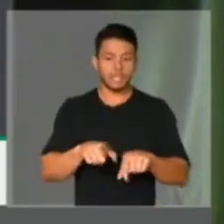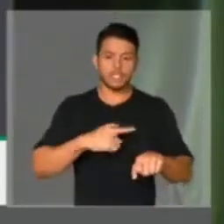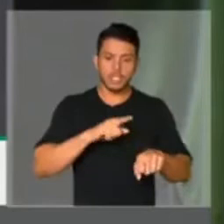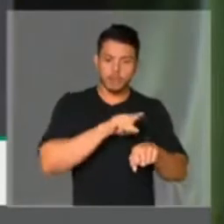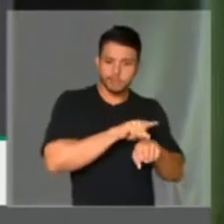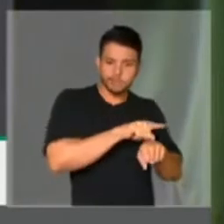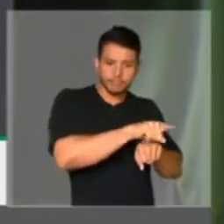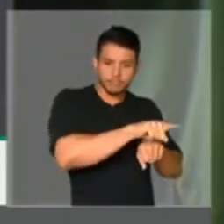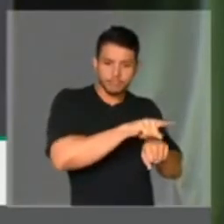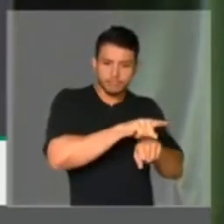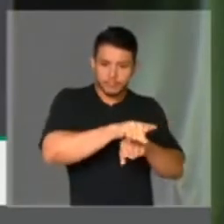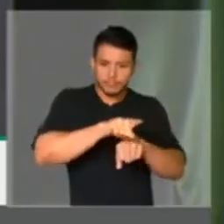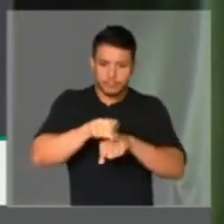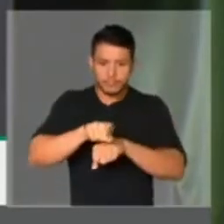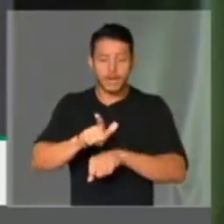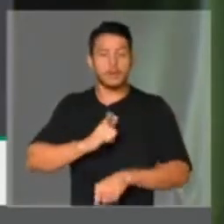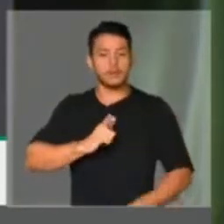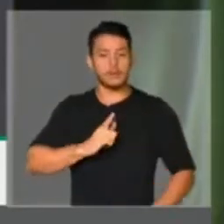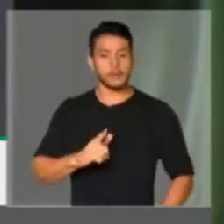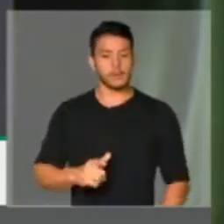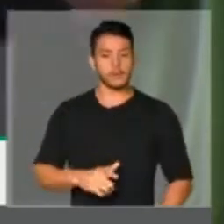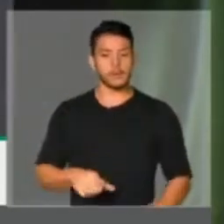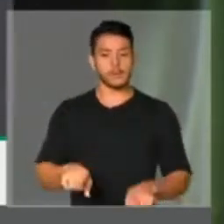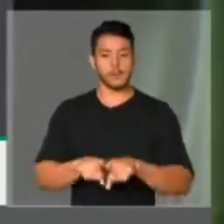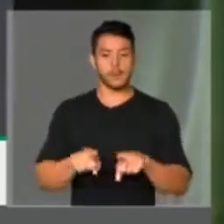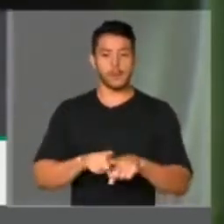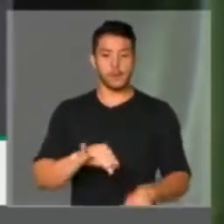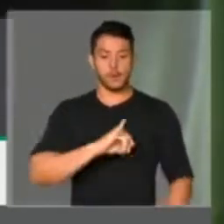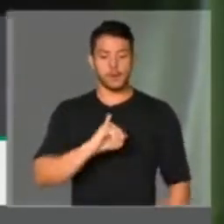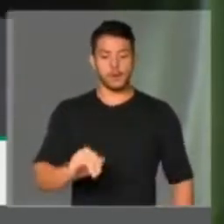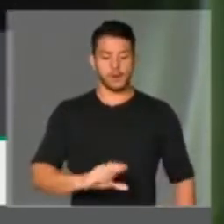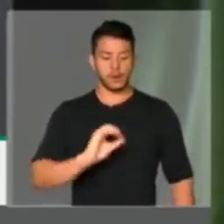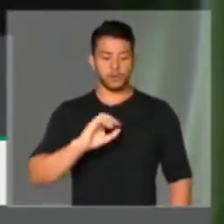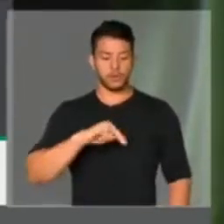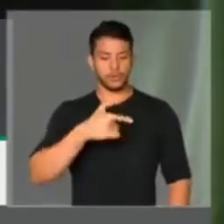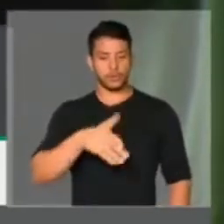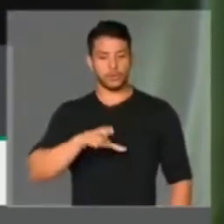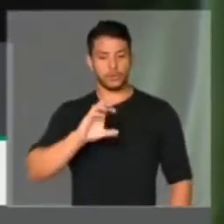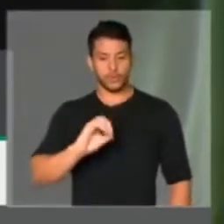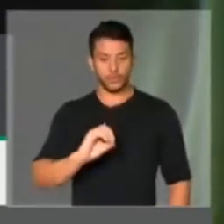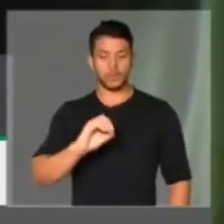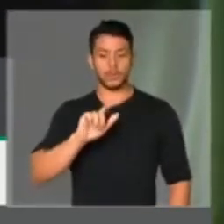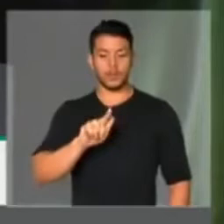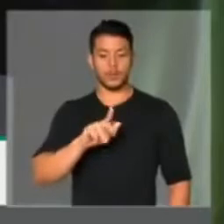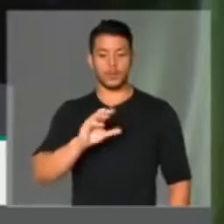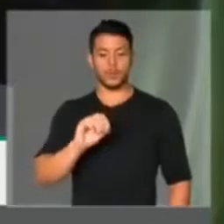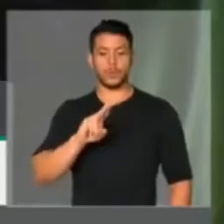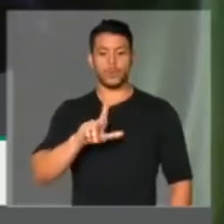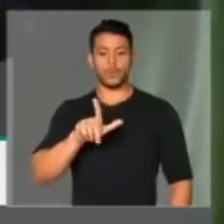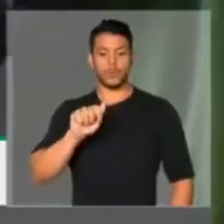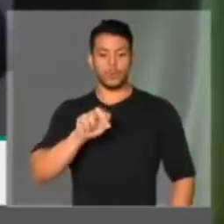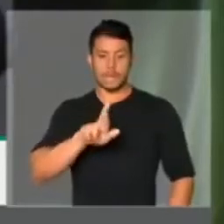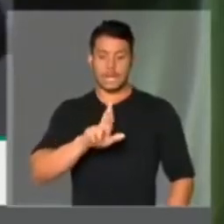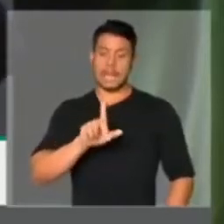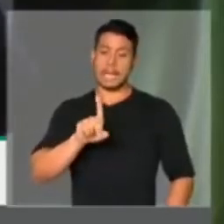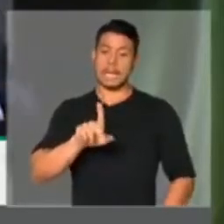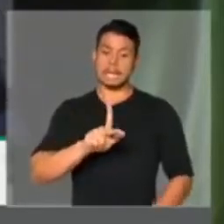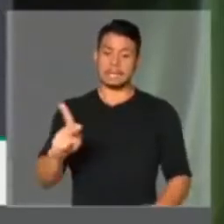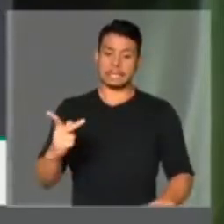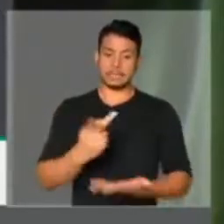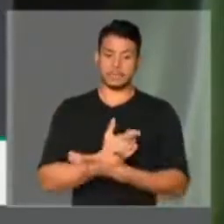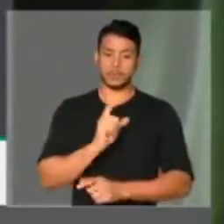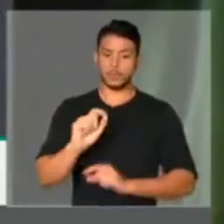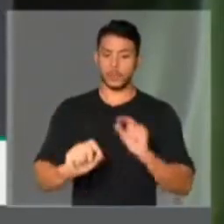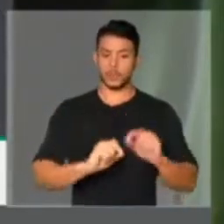Goulart estava no país ainda, quando crápulas, canalhas aqui nessa mesa, na época, Auro